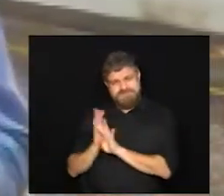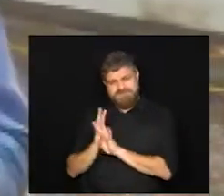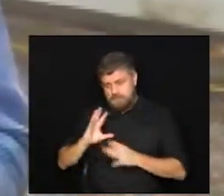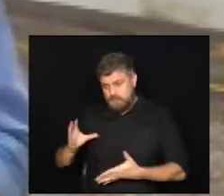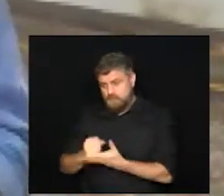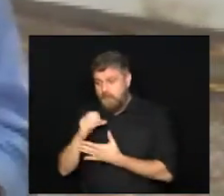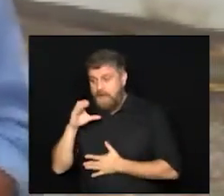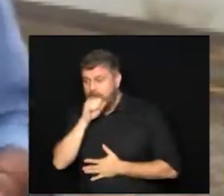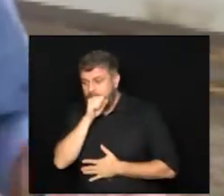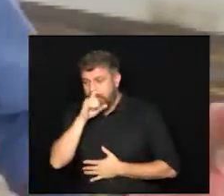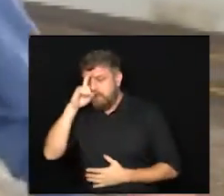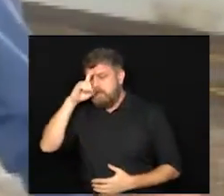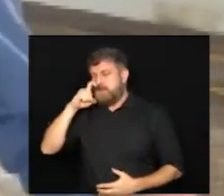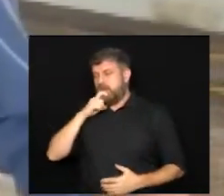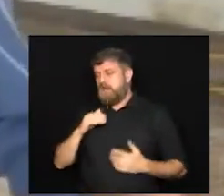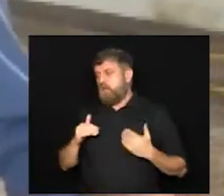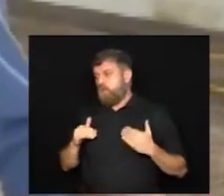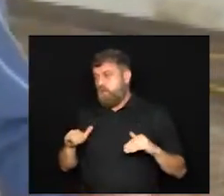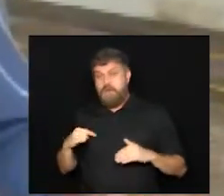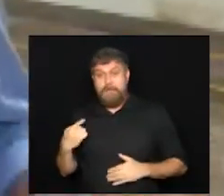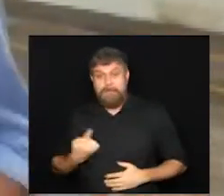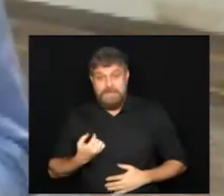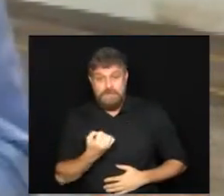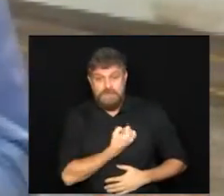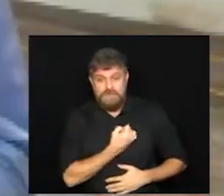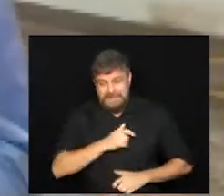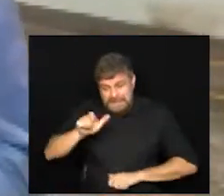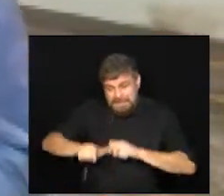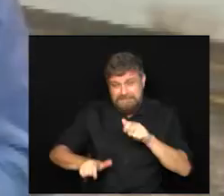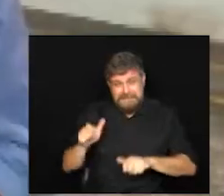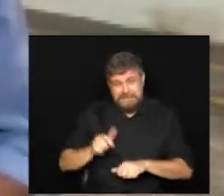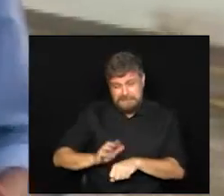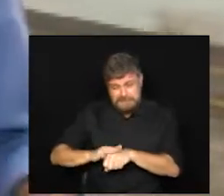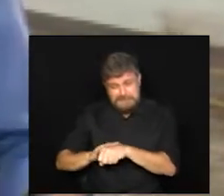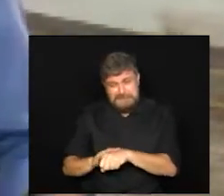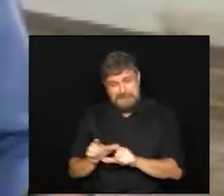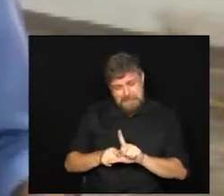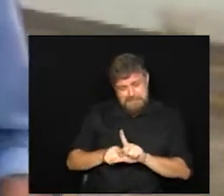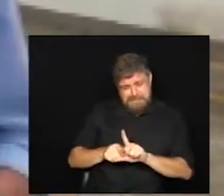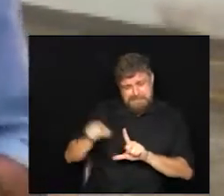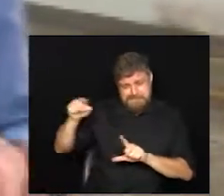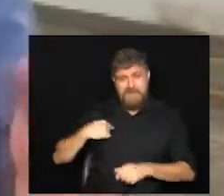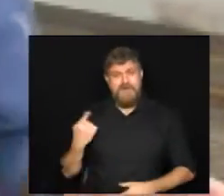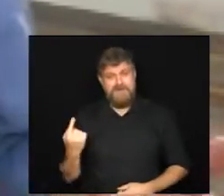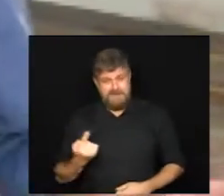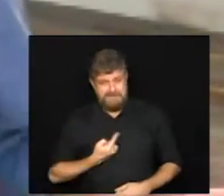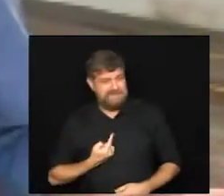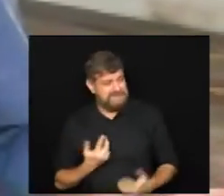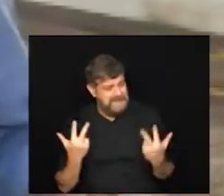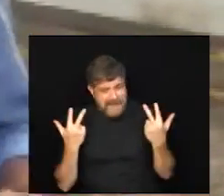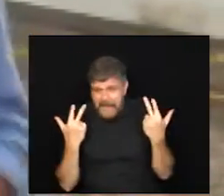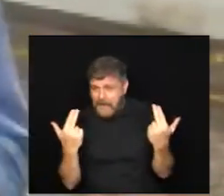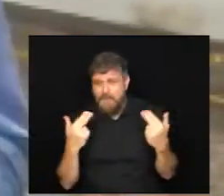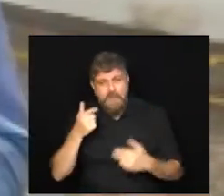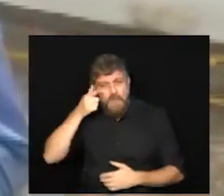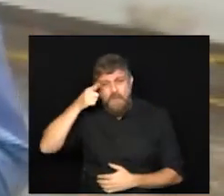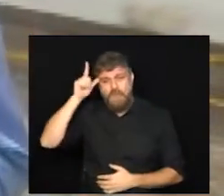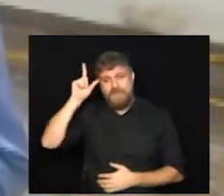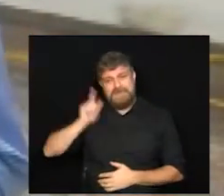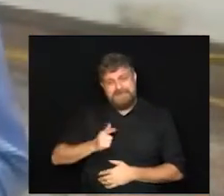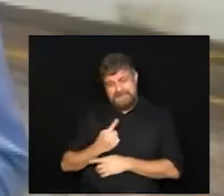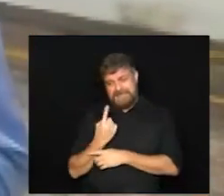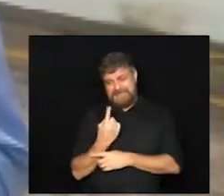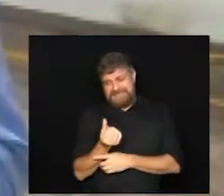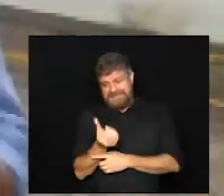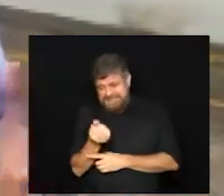Gatti está mais tranquilo. Mas o número de casos graves aumentou. Nós continuamos, no mesmo patamar de ontem, em torno de